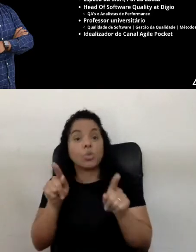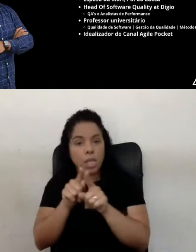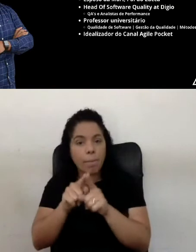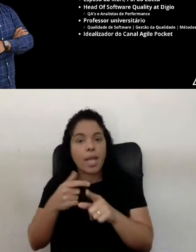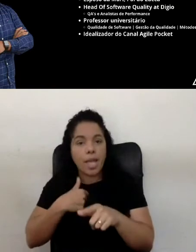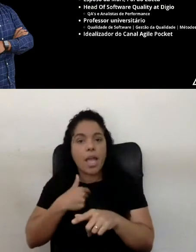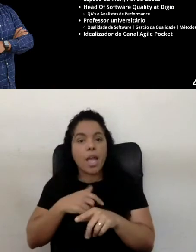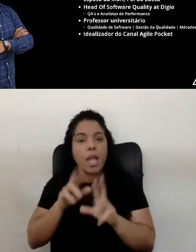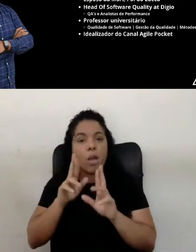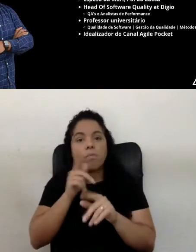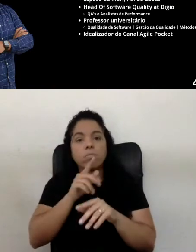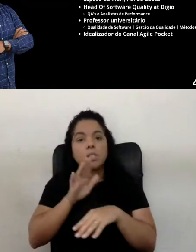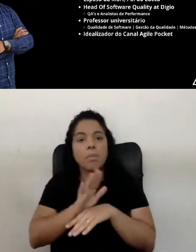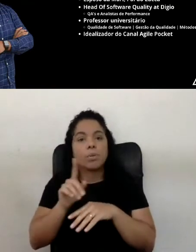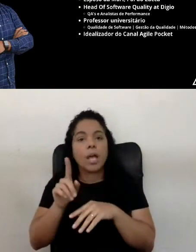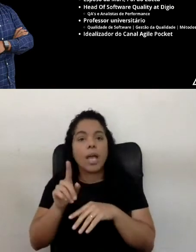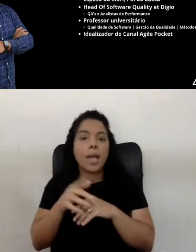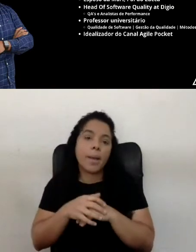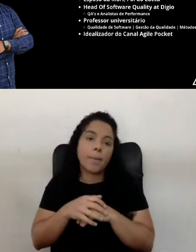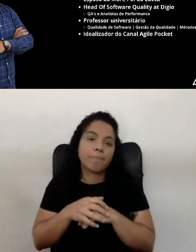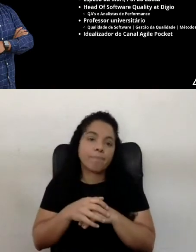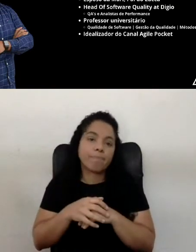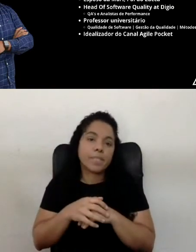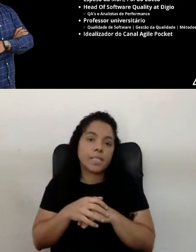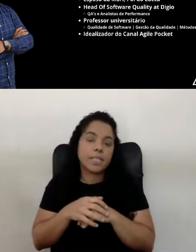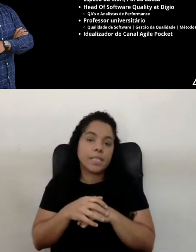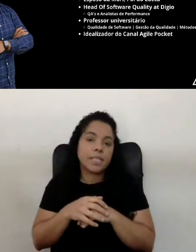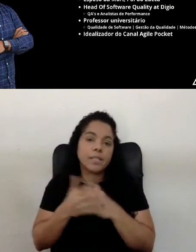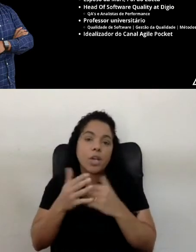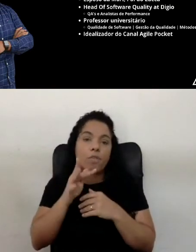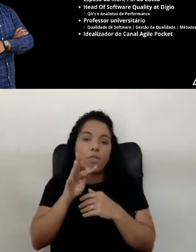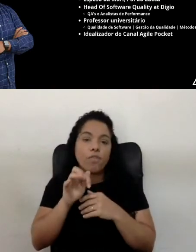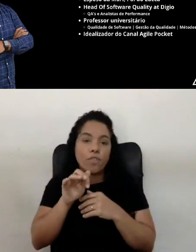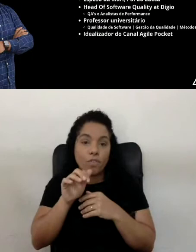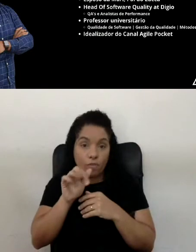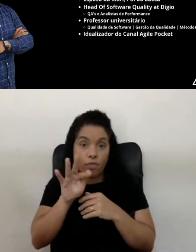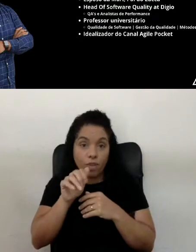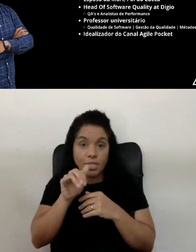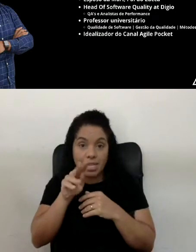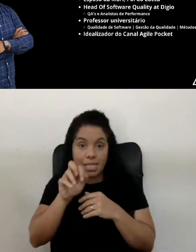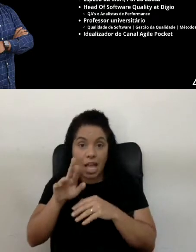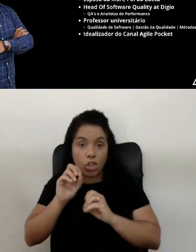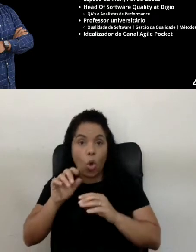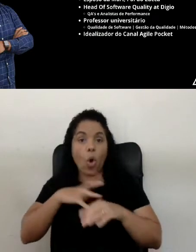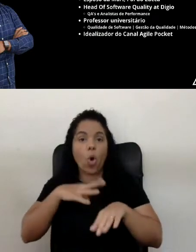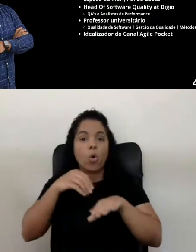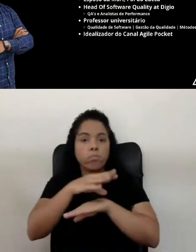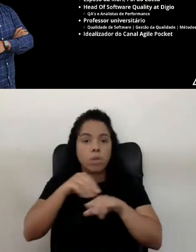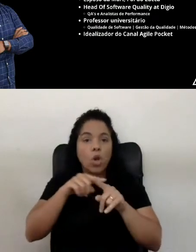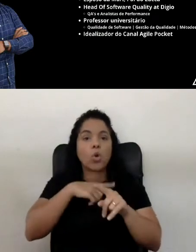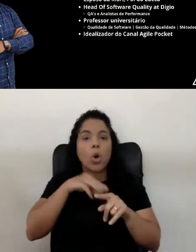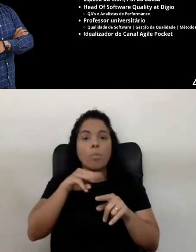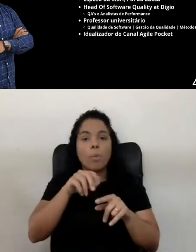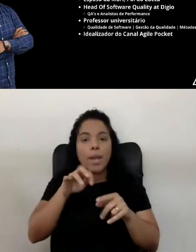de alguns frameworks, como o Manager 3.0,